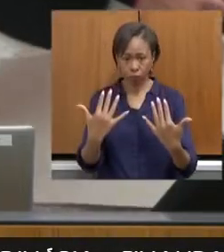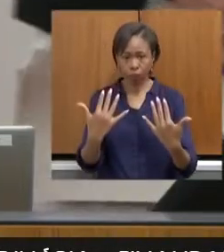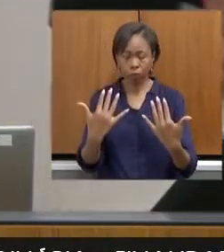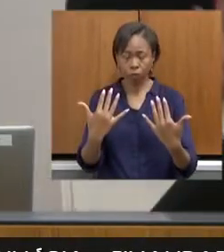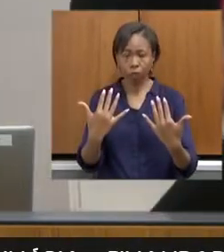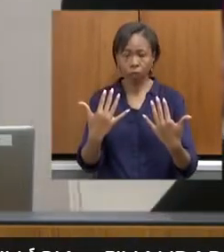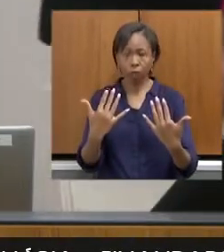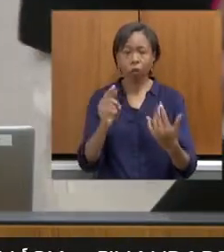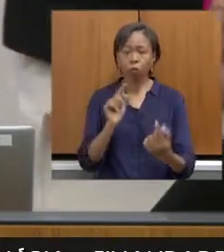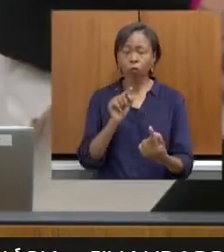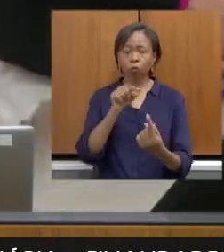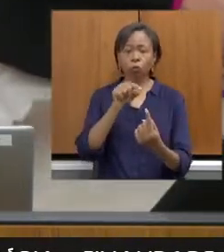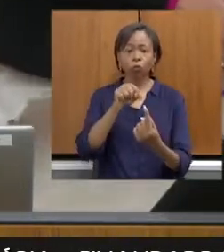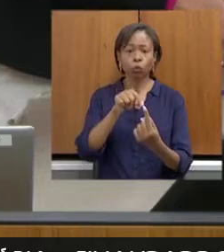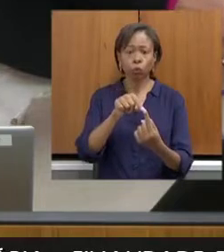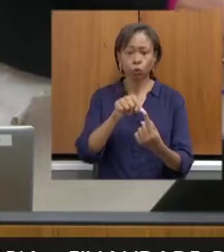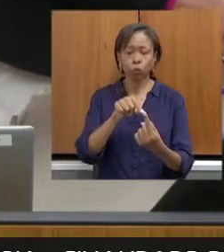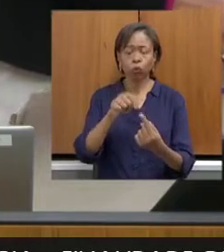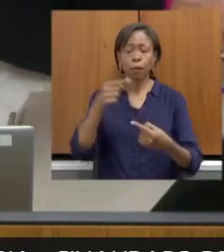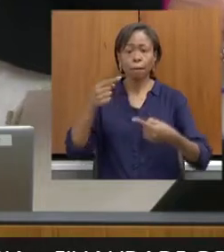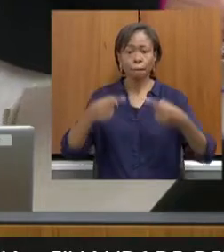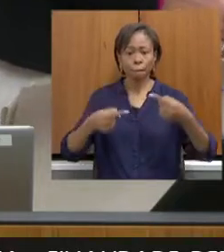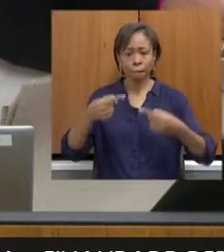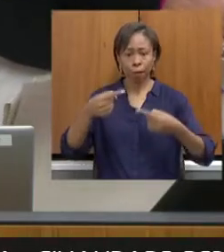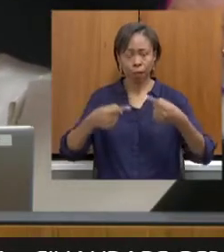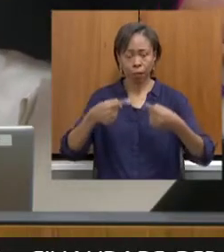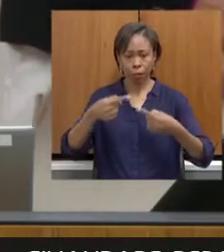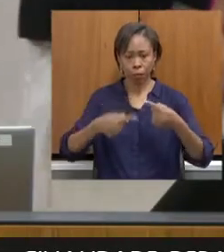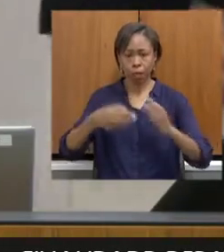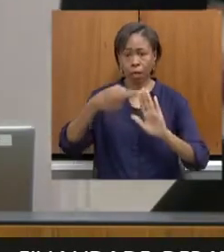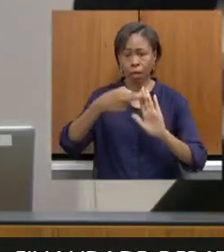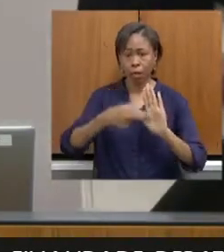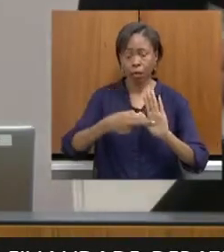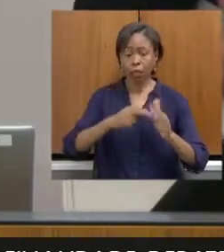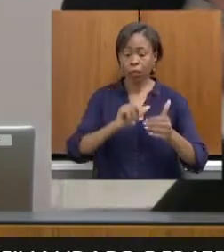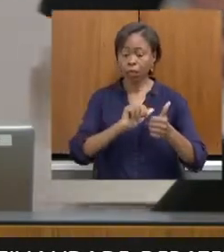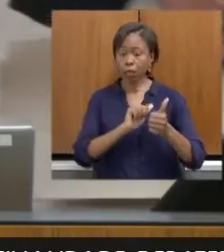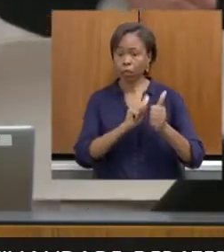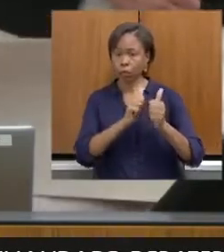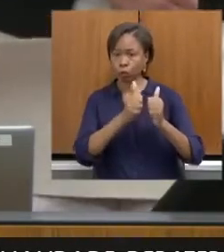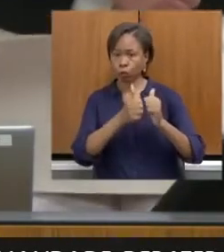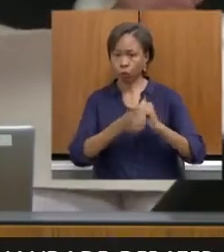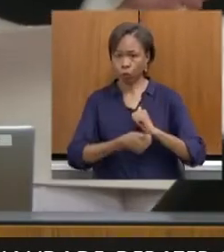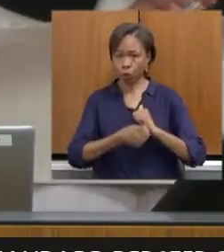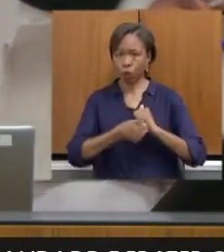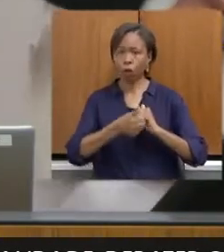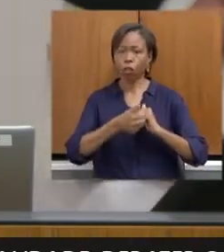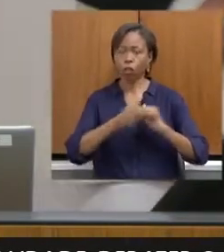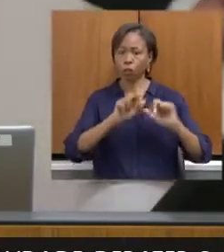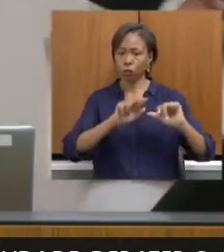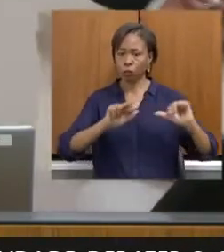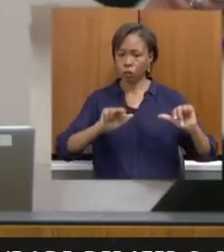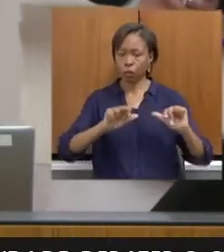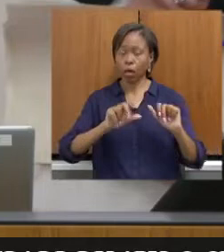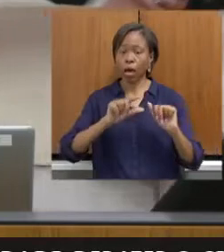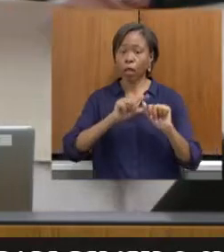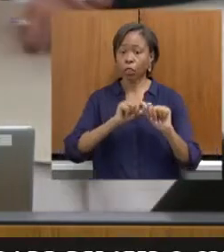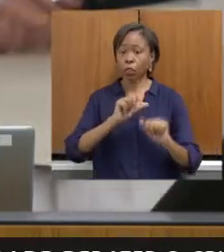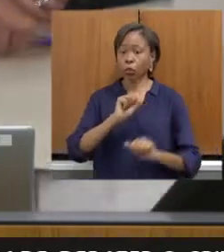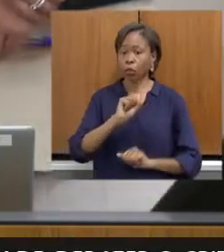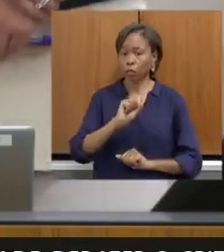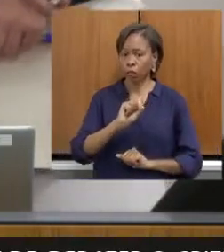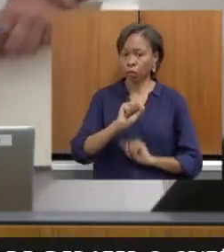tem a finalidade de debater o critério Esportes, que trata o artigo 8º da Lei